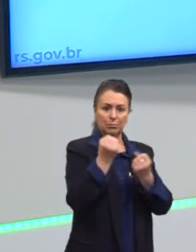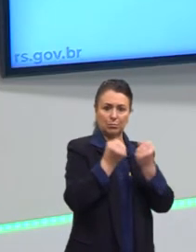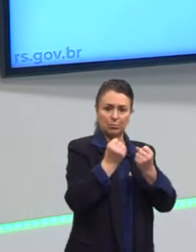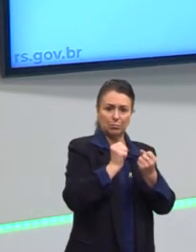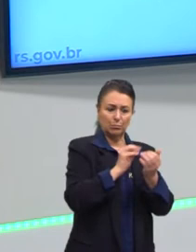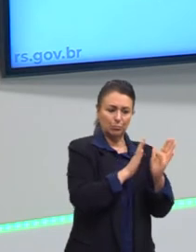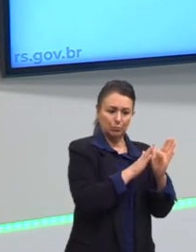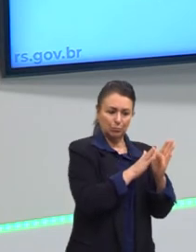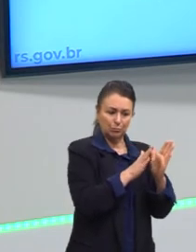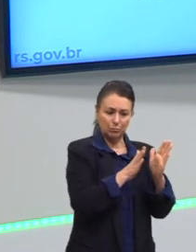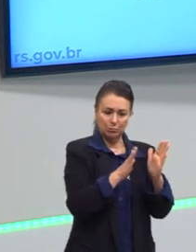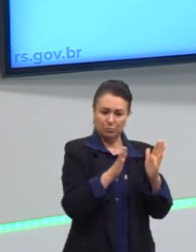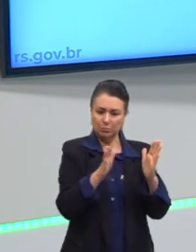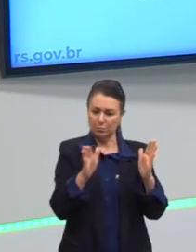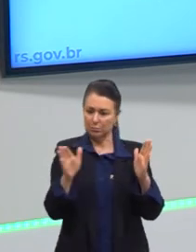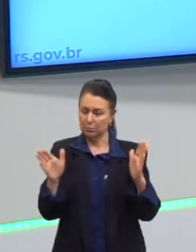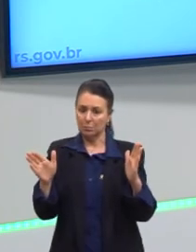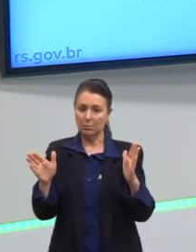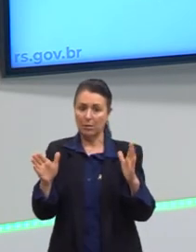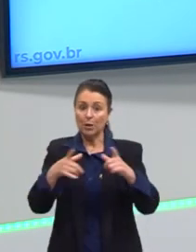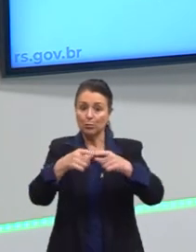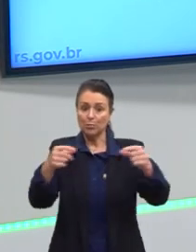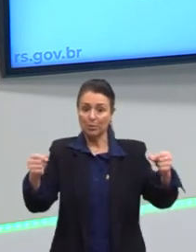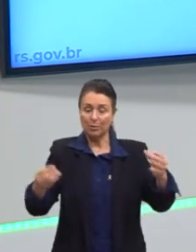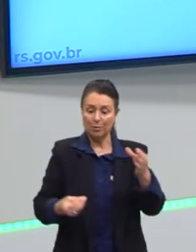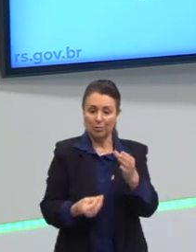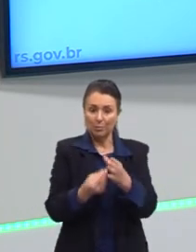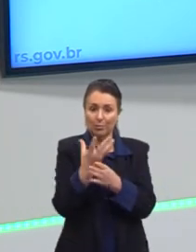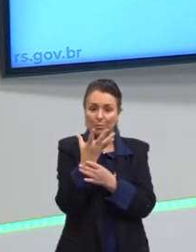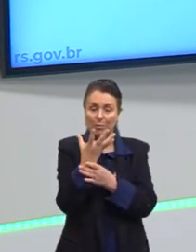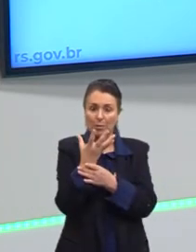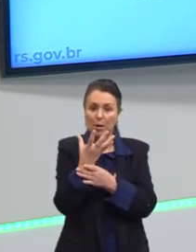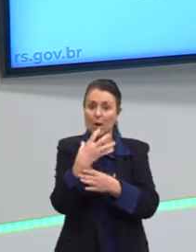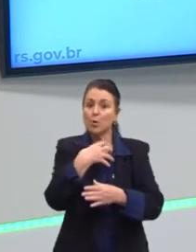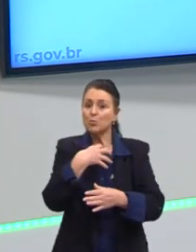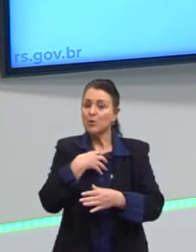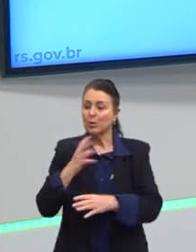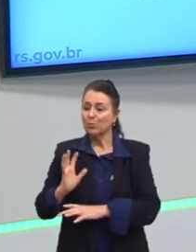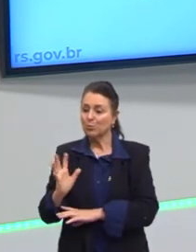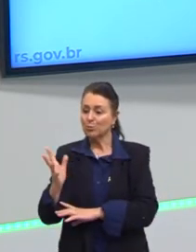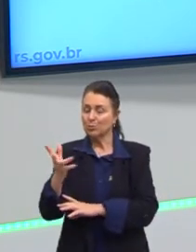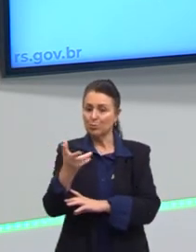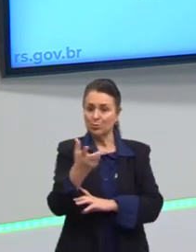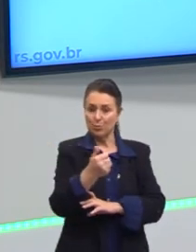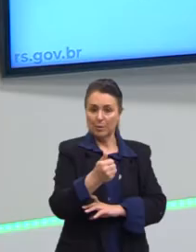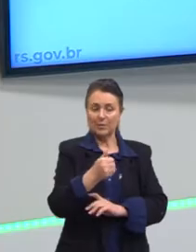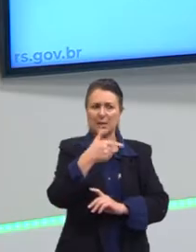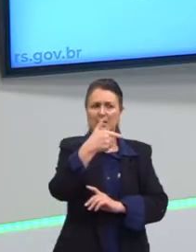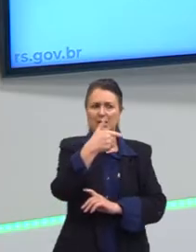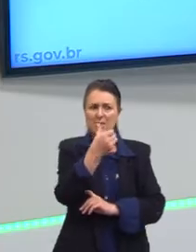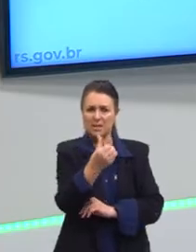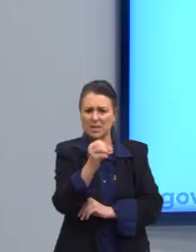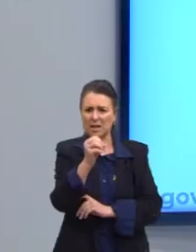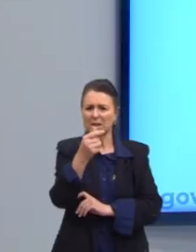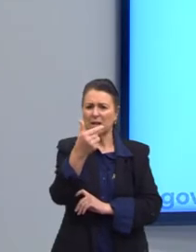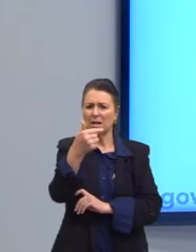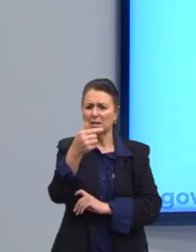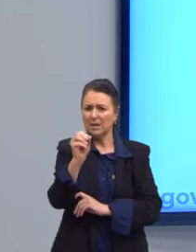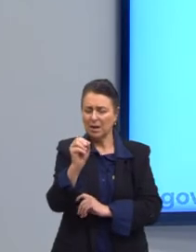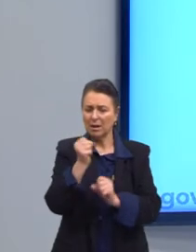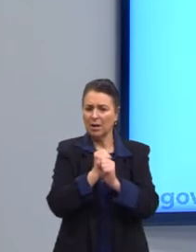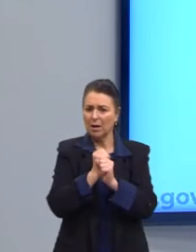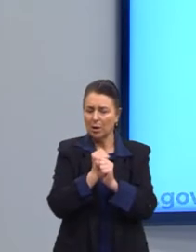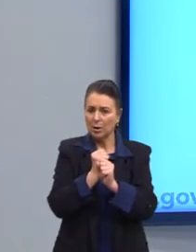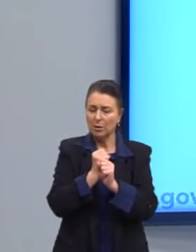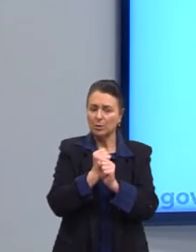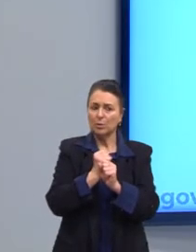implantam, é também uma forma de consumo. Então, veja só, a partir da década de 60, 70, dessas